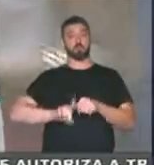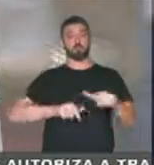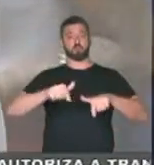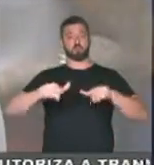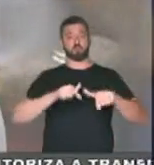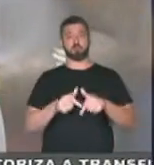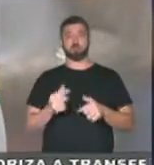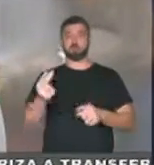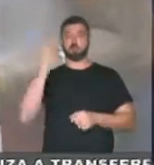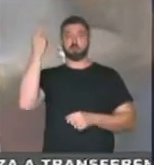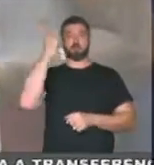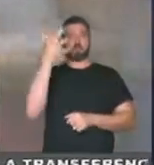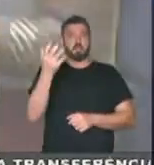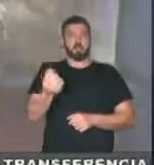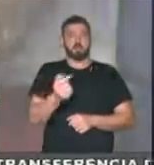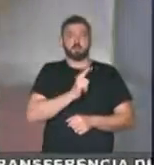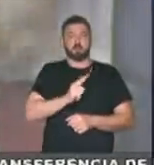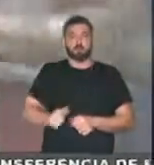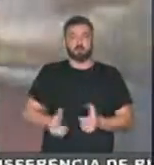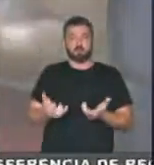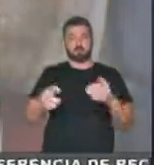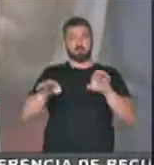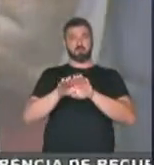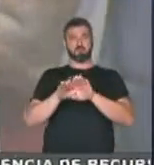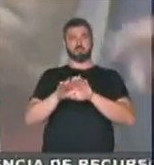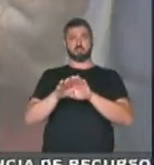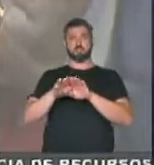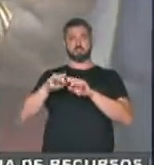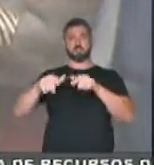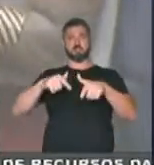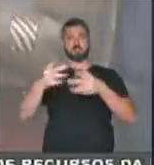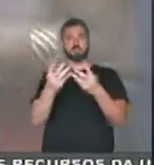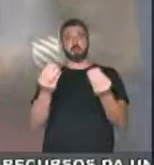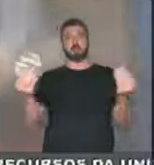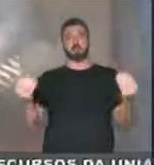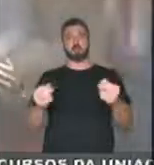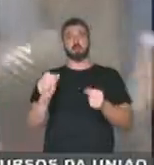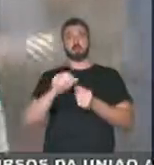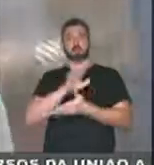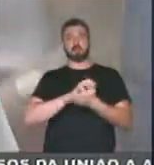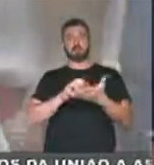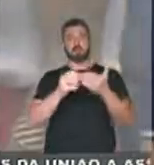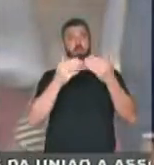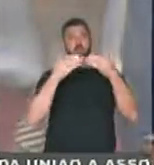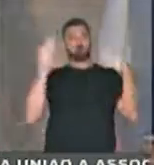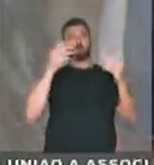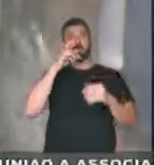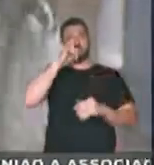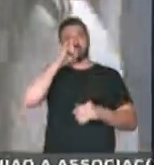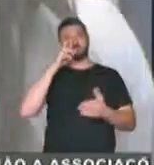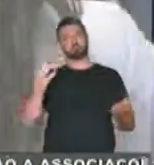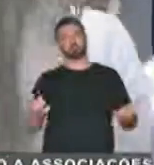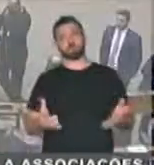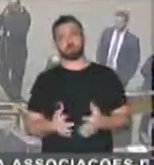trabalho. É inadmissível que o governo queira fechar tantos postos de trabalho e colocar os dados da população em risco.